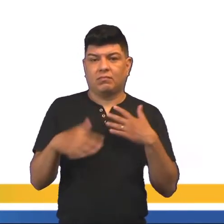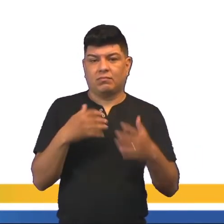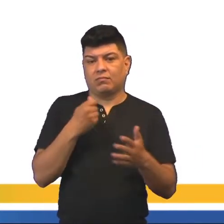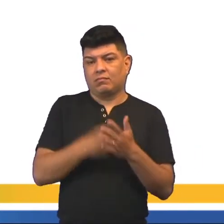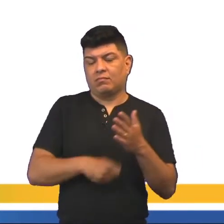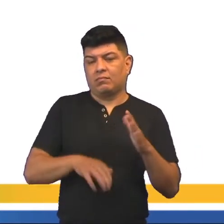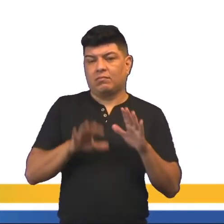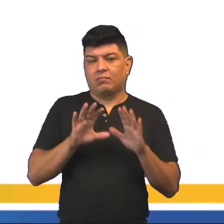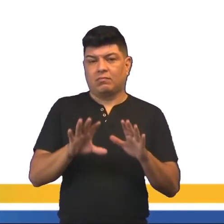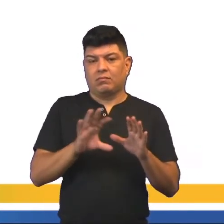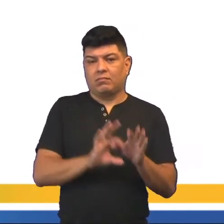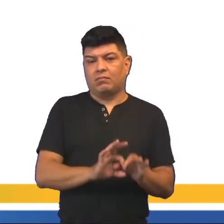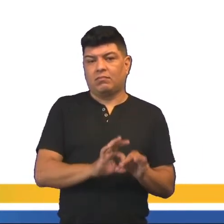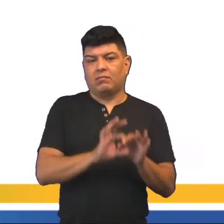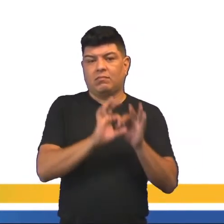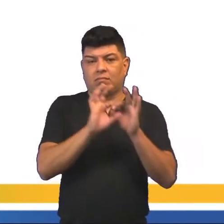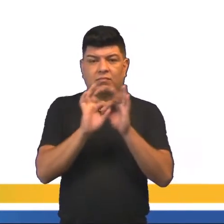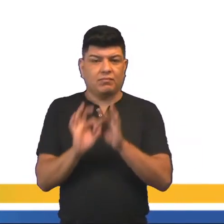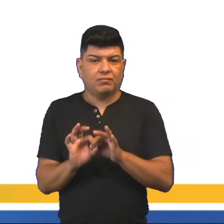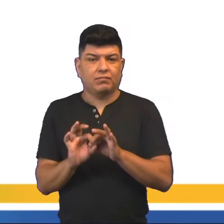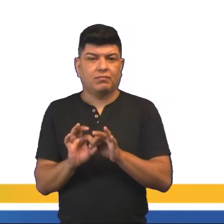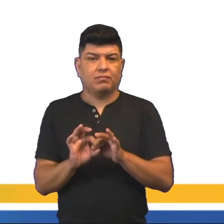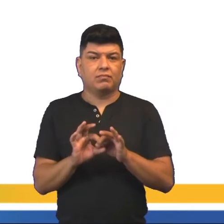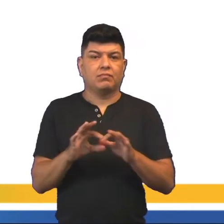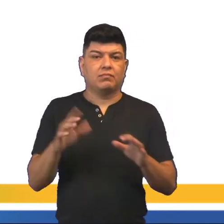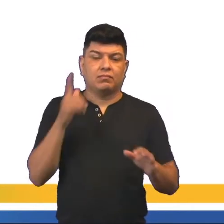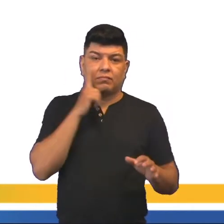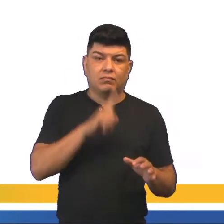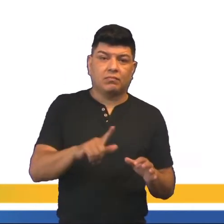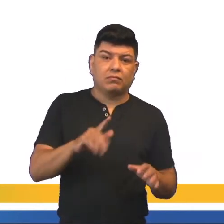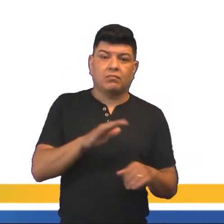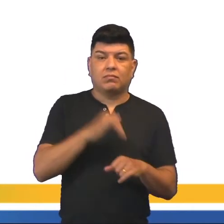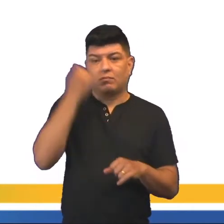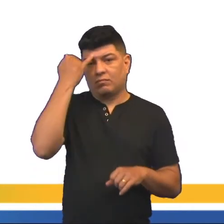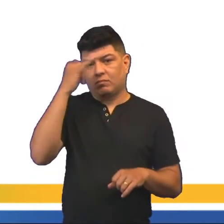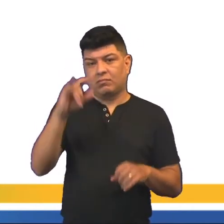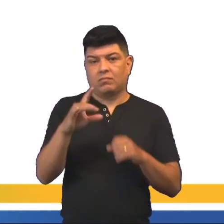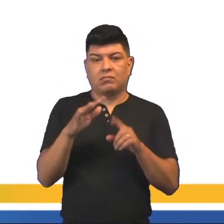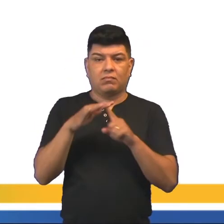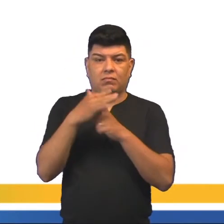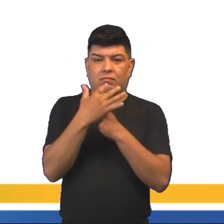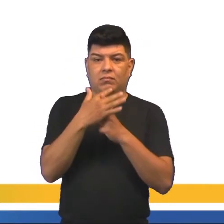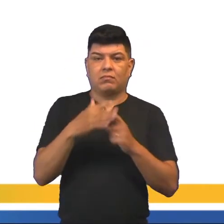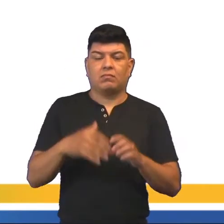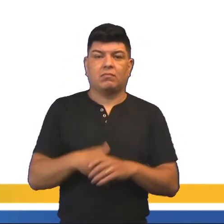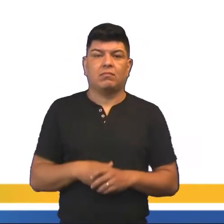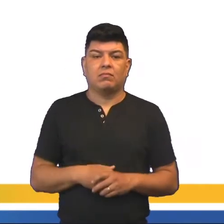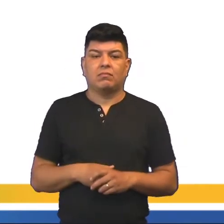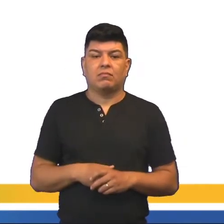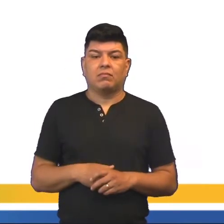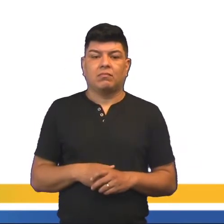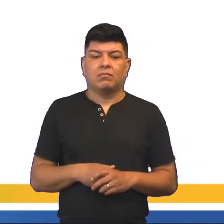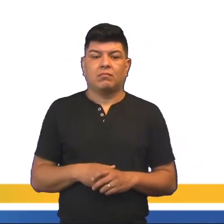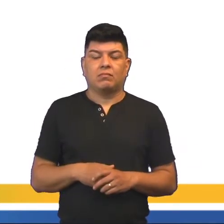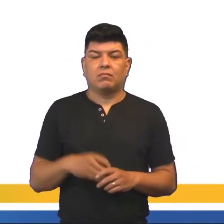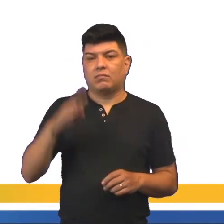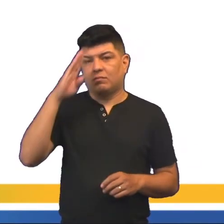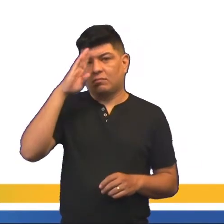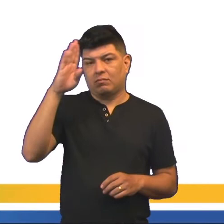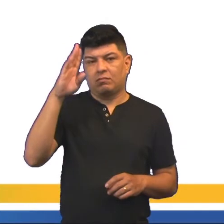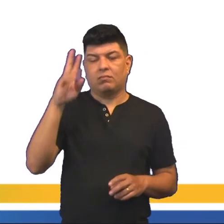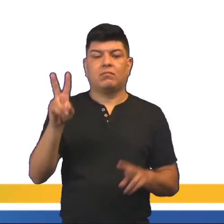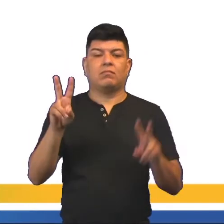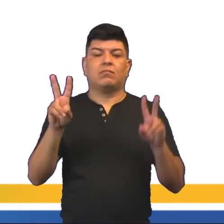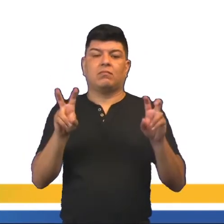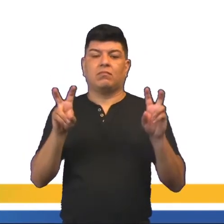contestação. Nesse contexto, ganham força as ideias socialistas. Os principais